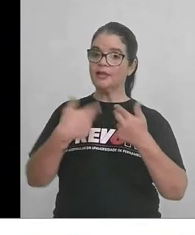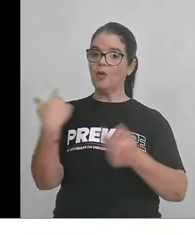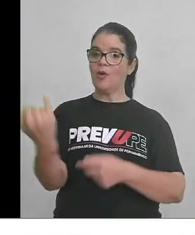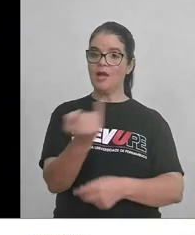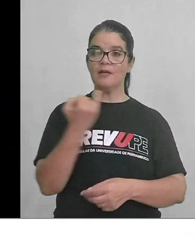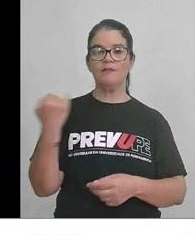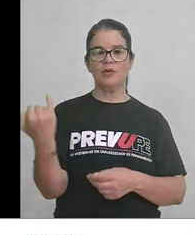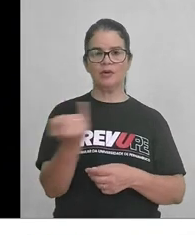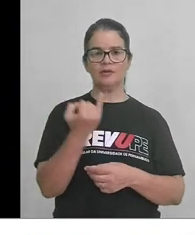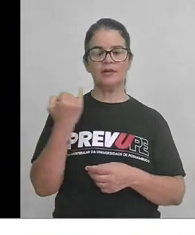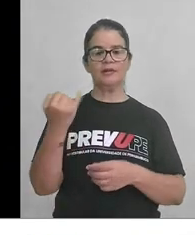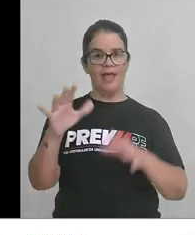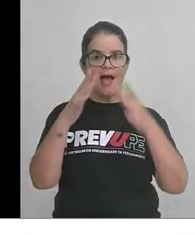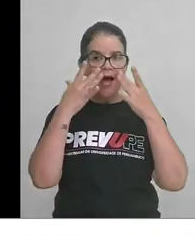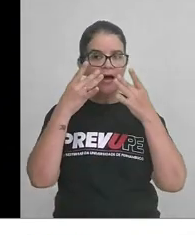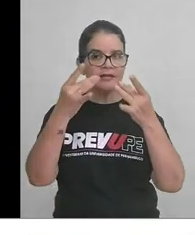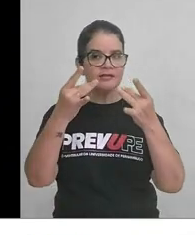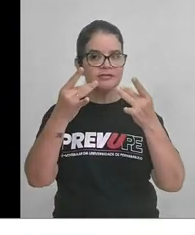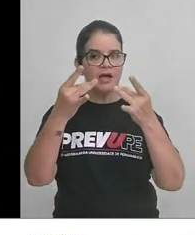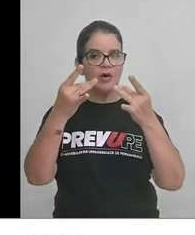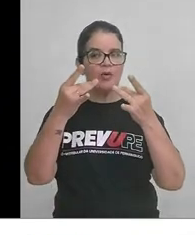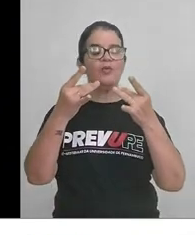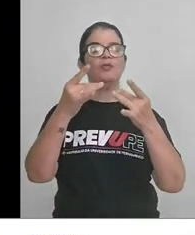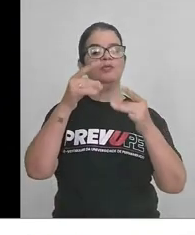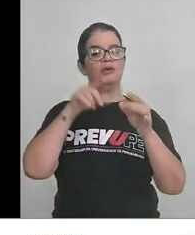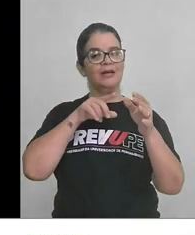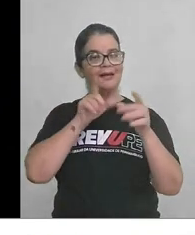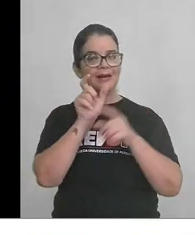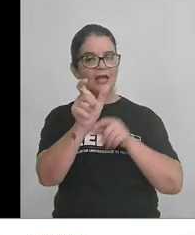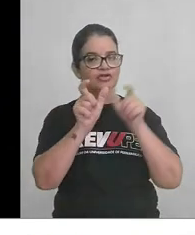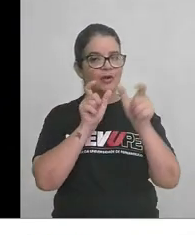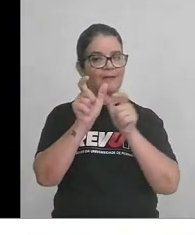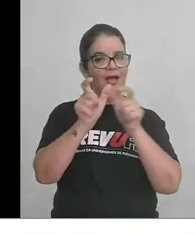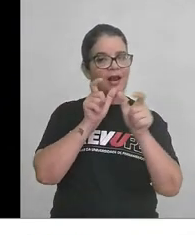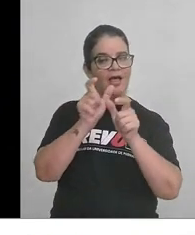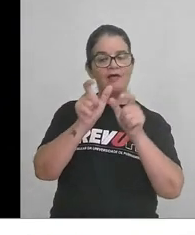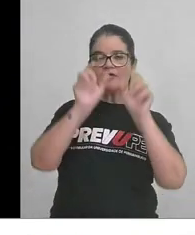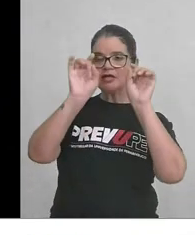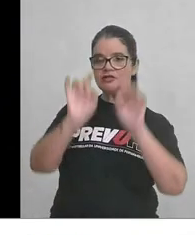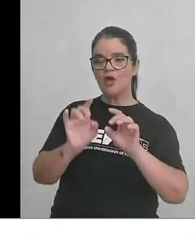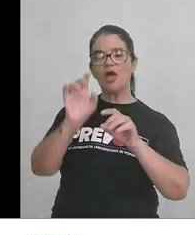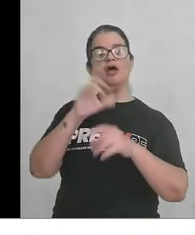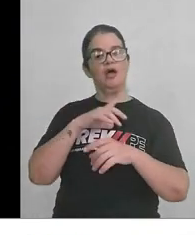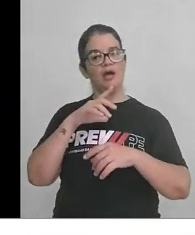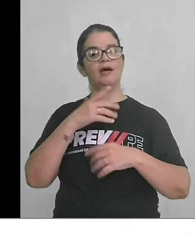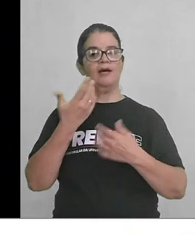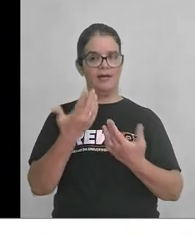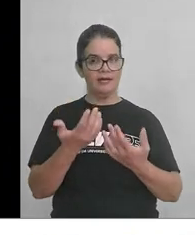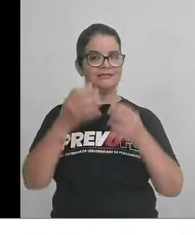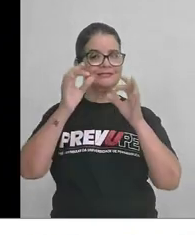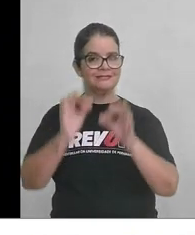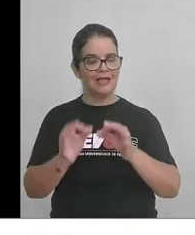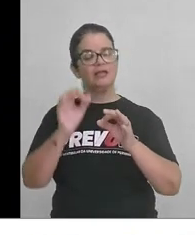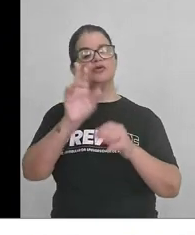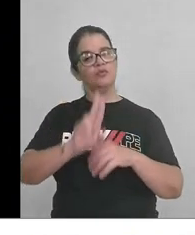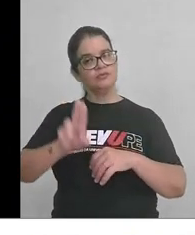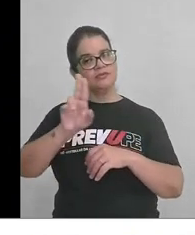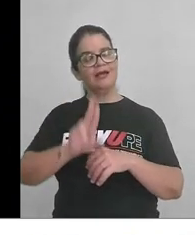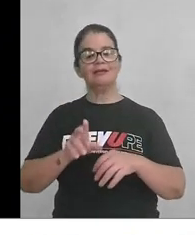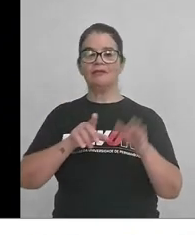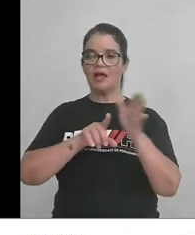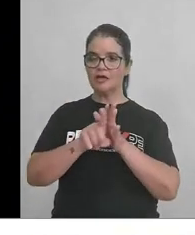é importante prestar atenção nas palavras específicas usadas, certo, na questão.